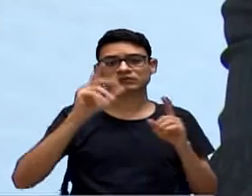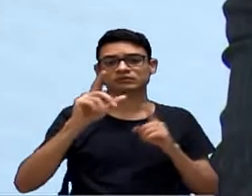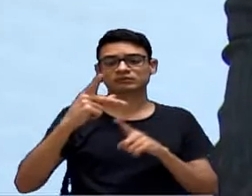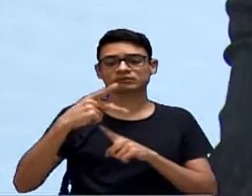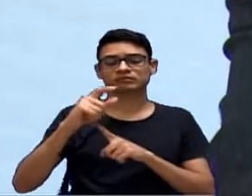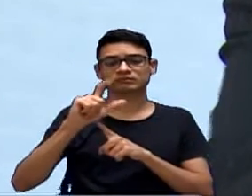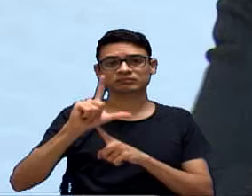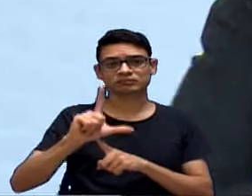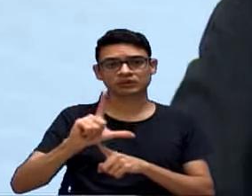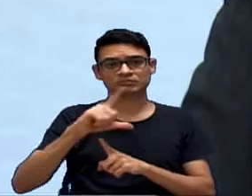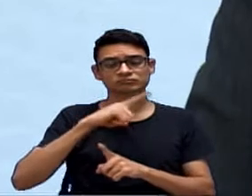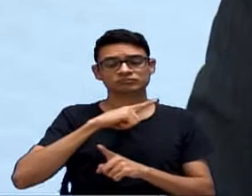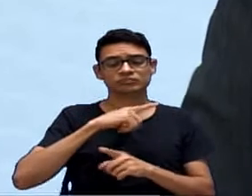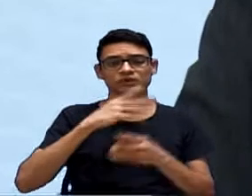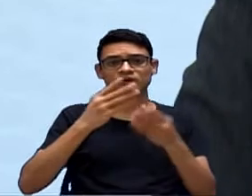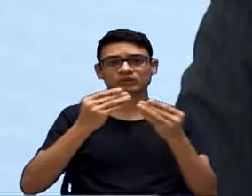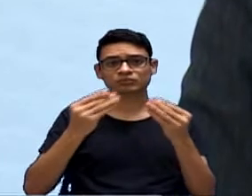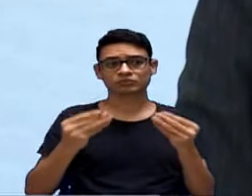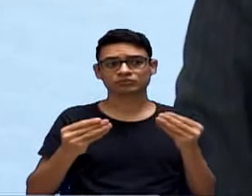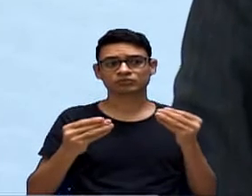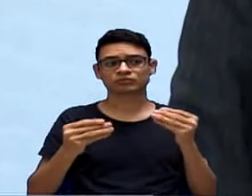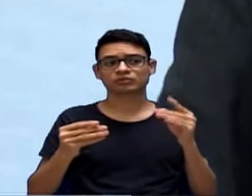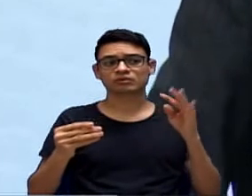tem muitas as coisas que já tem no TAC.